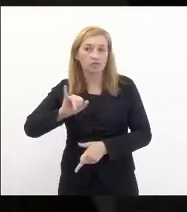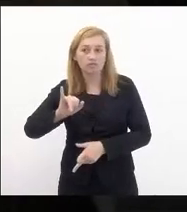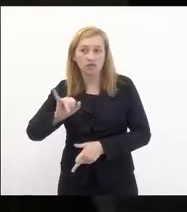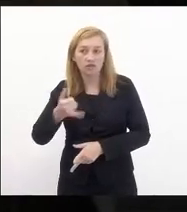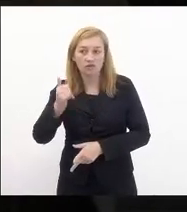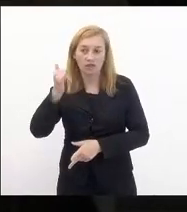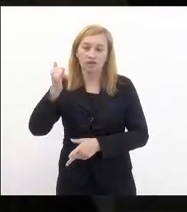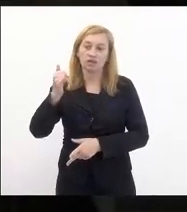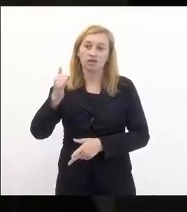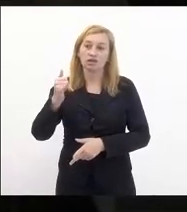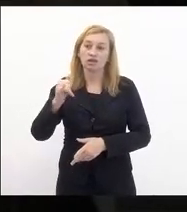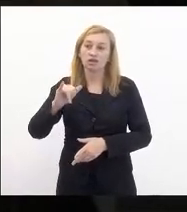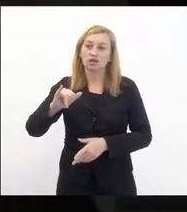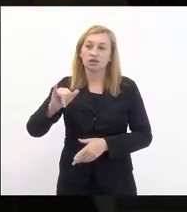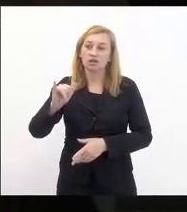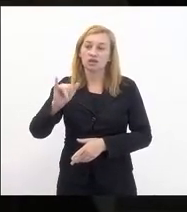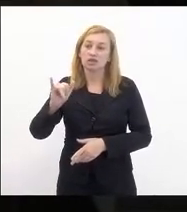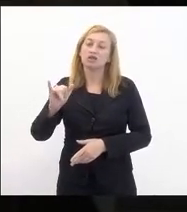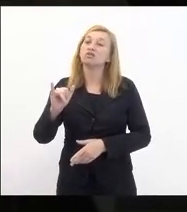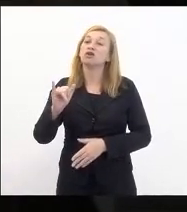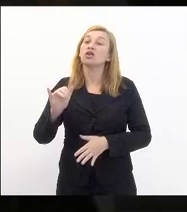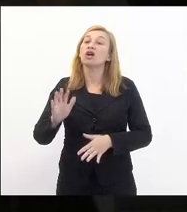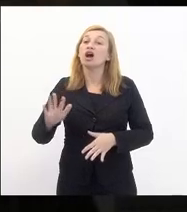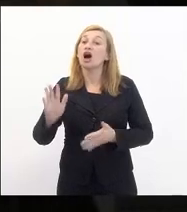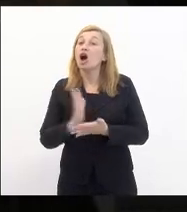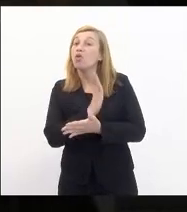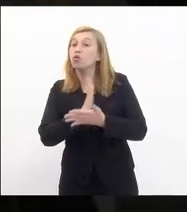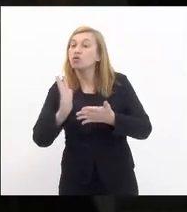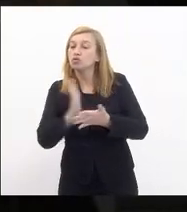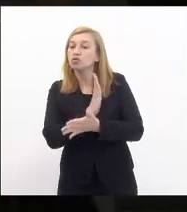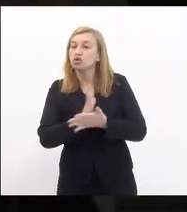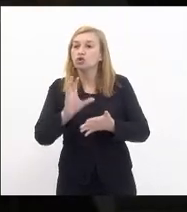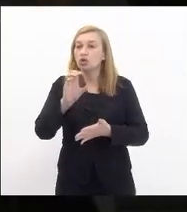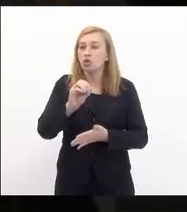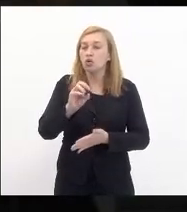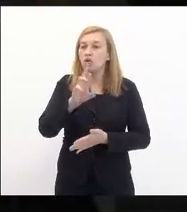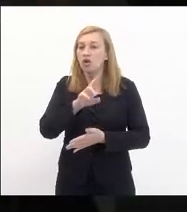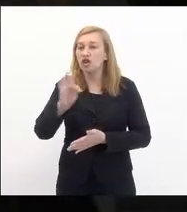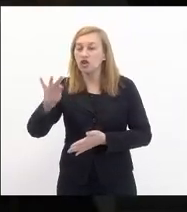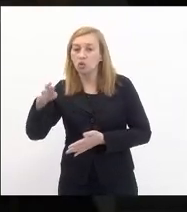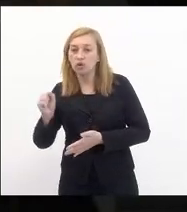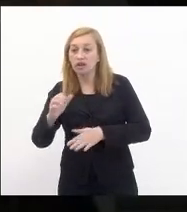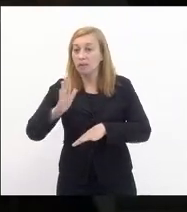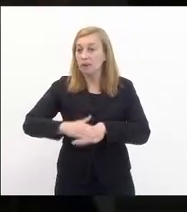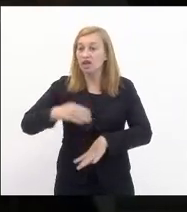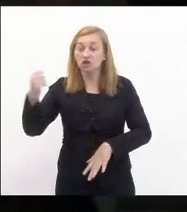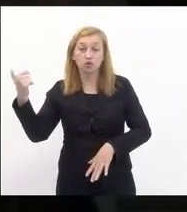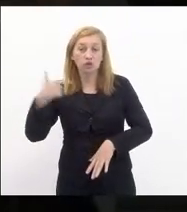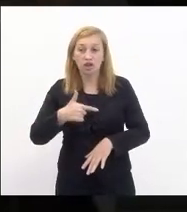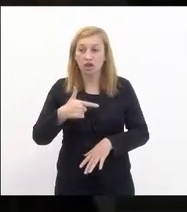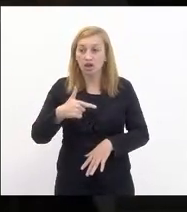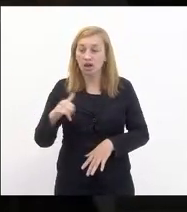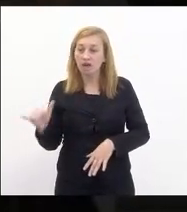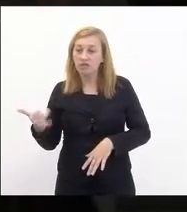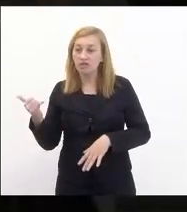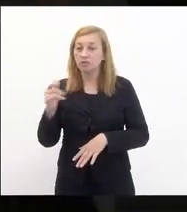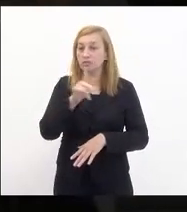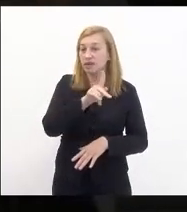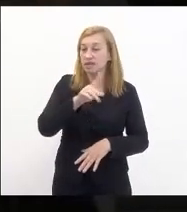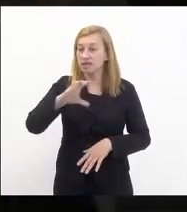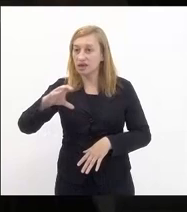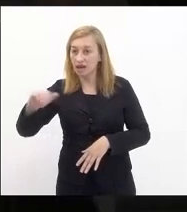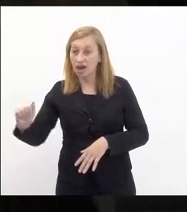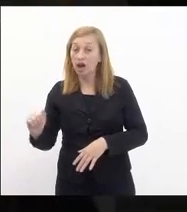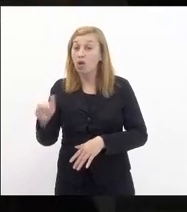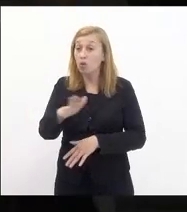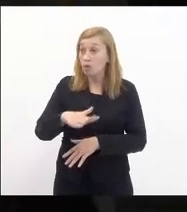muito dos corretores são maiores que a inflação oficial do IPCA uma área que